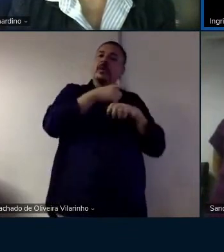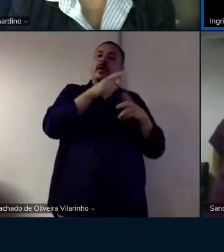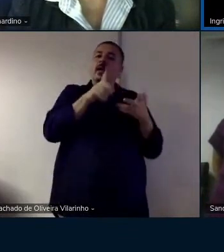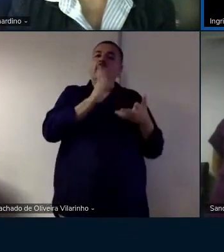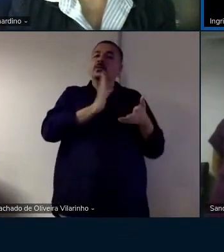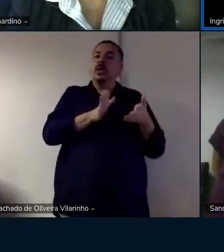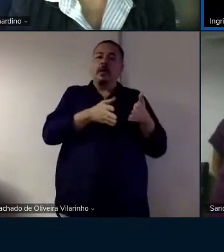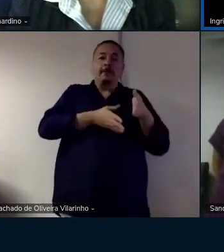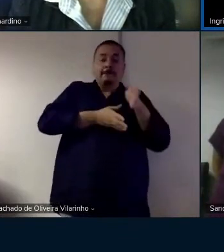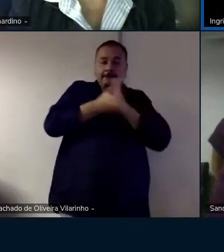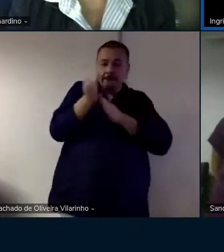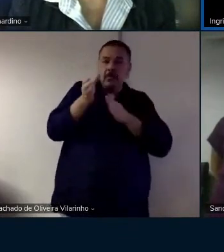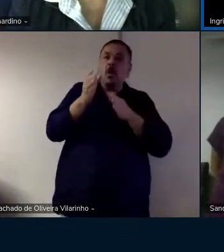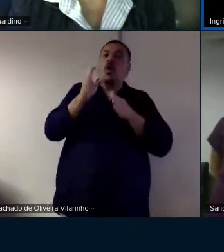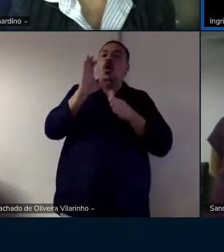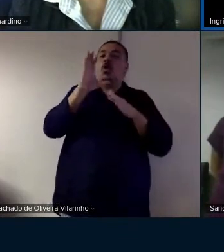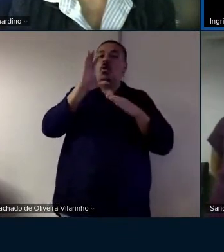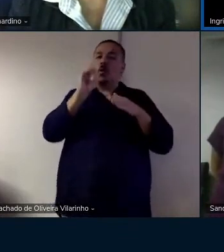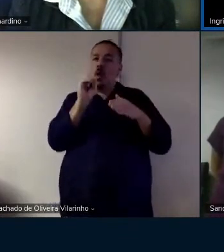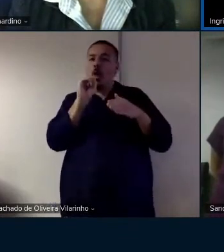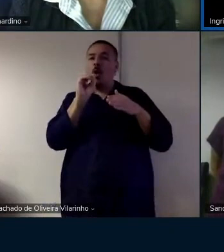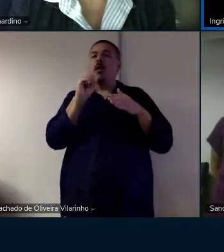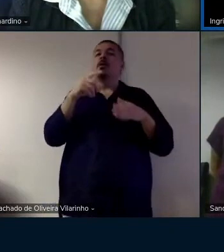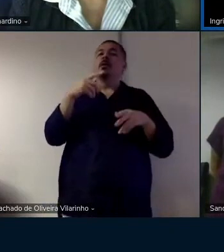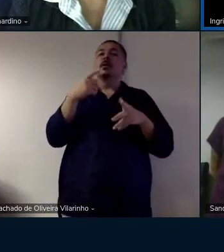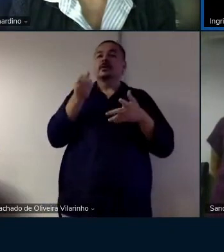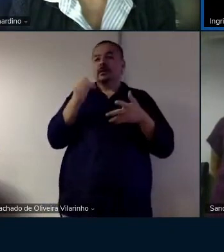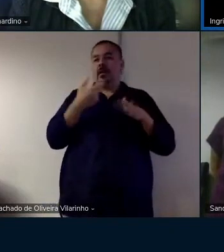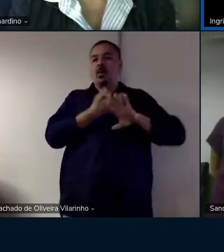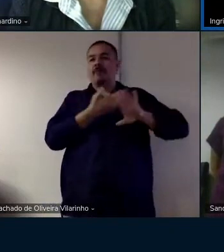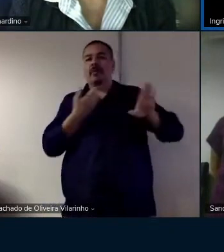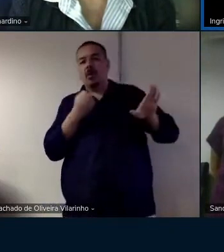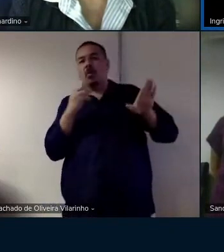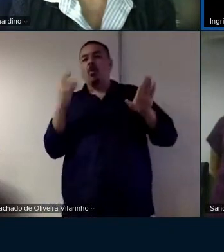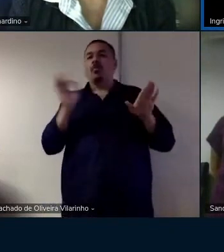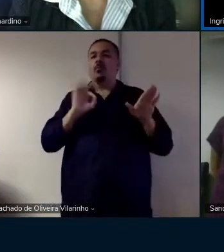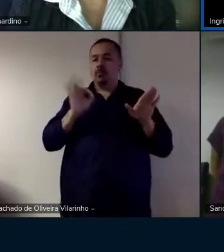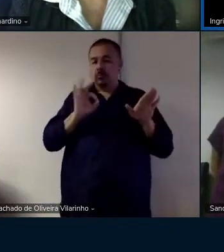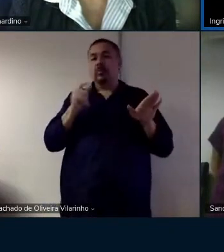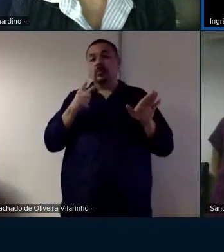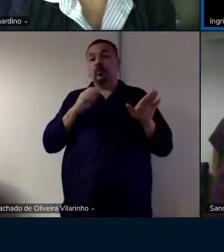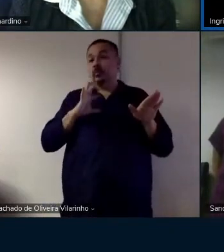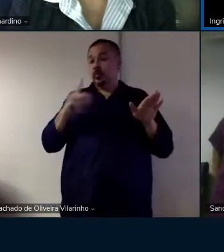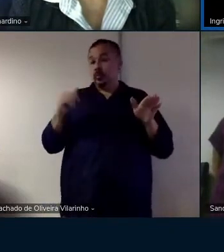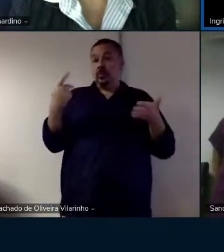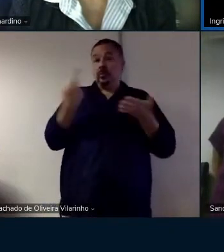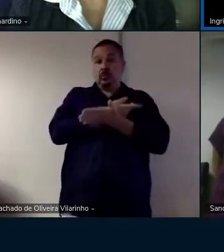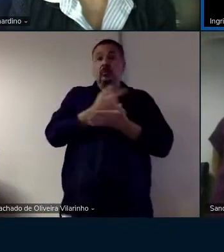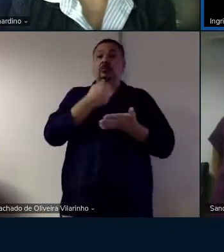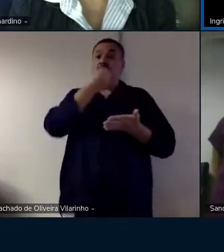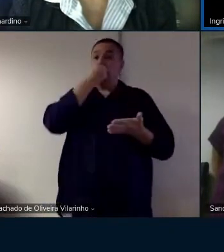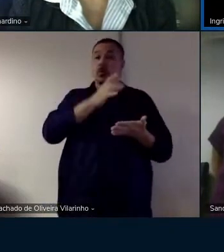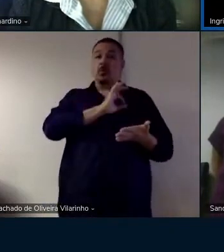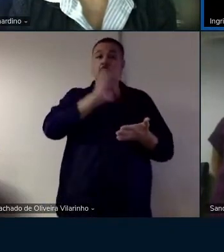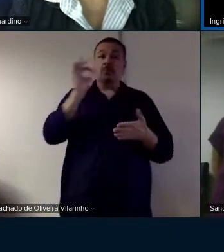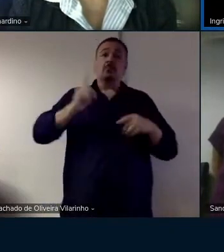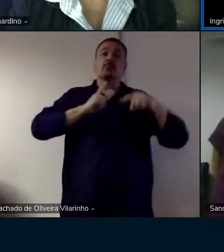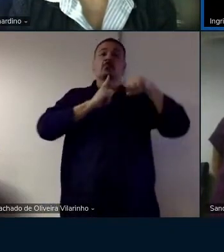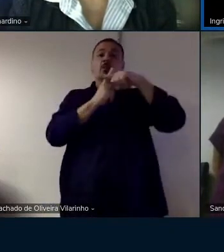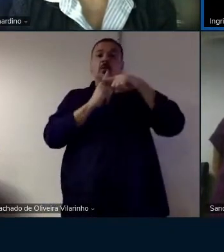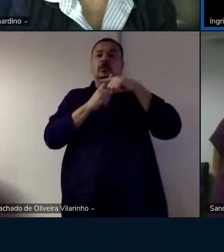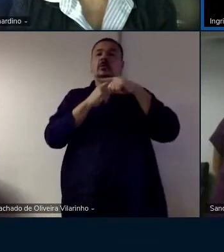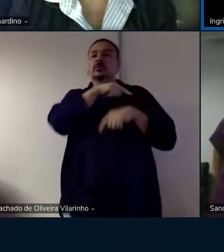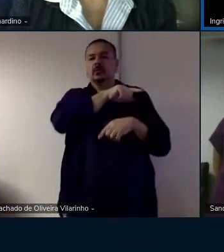coorientadora necessária independente do afastamento ou não então tudo isso que aconteceu eu acredito que foi positivo a